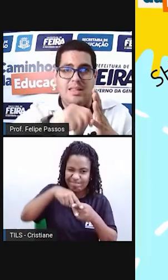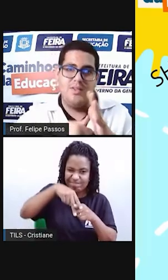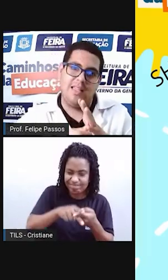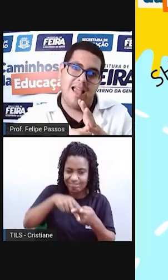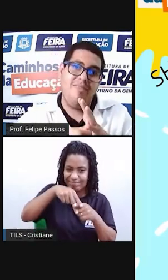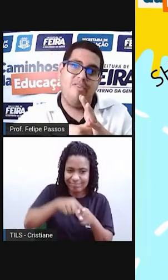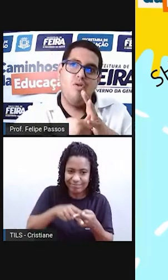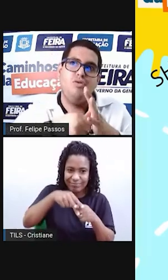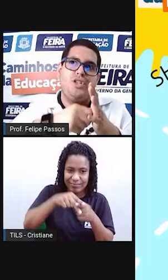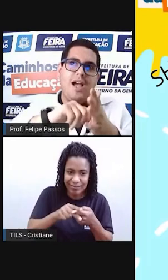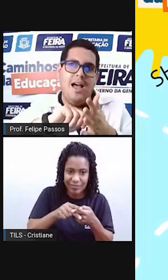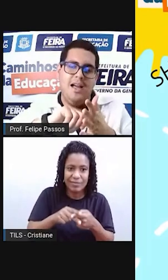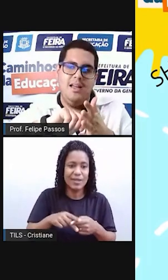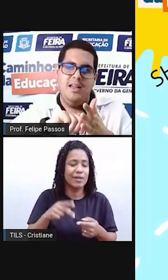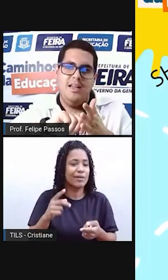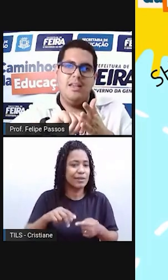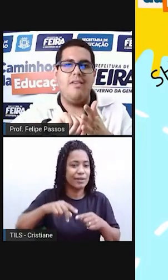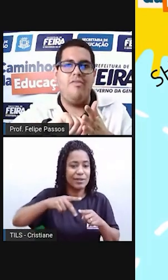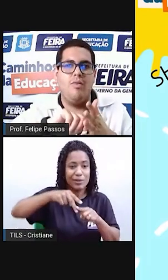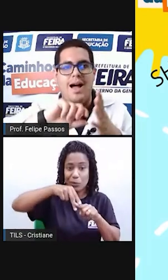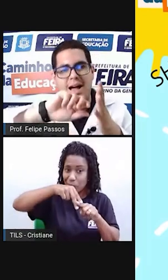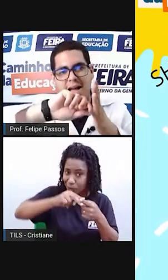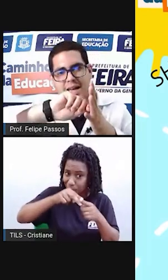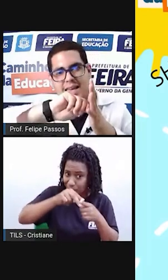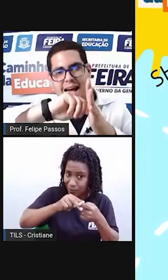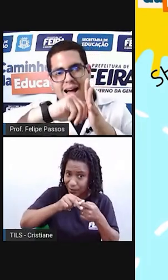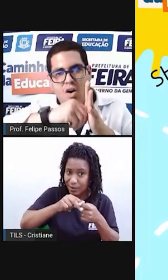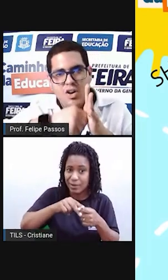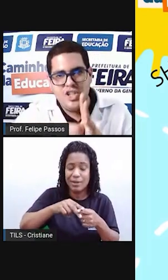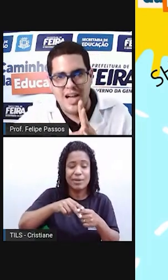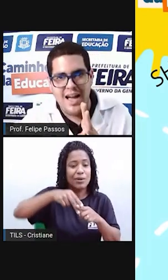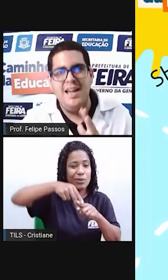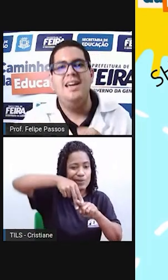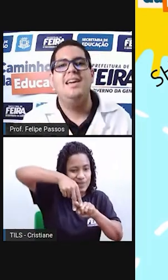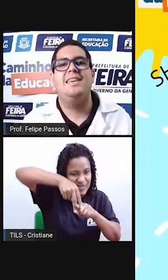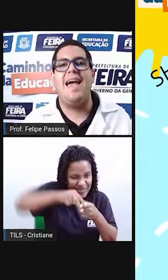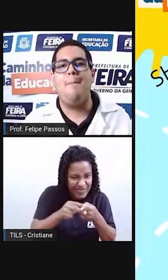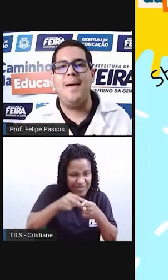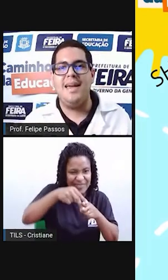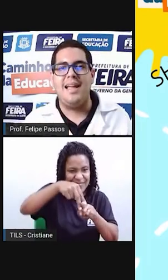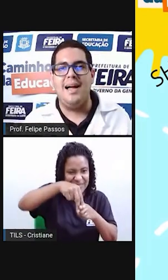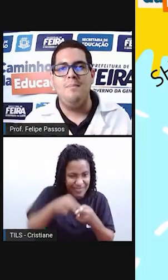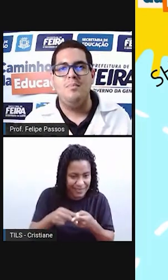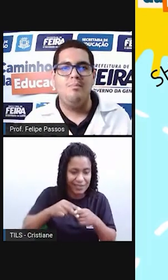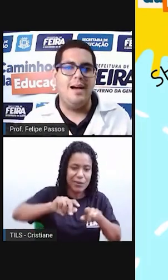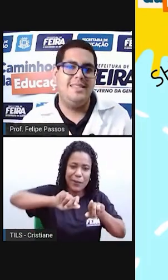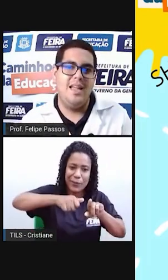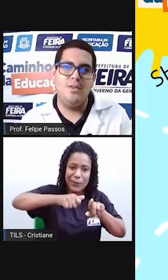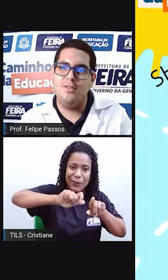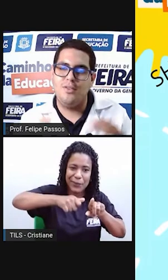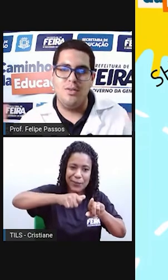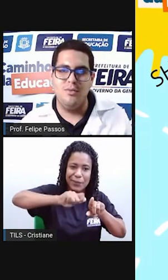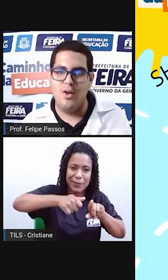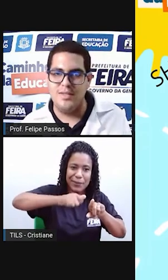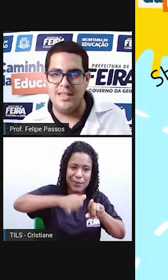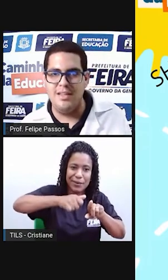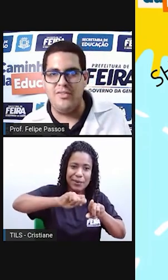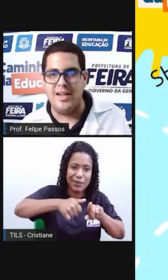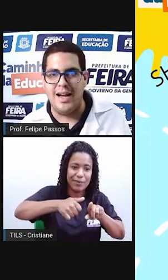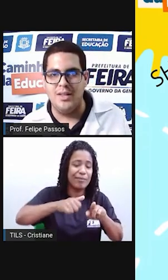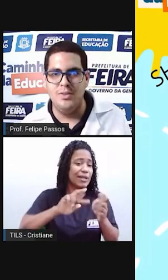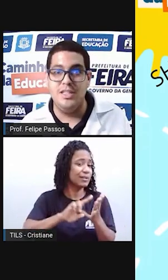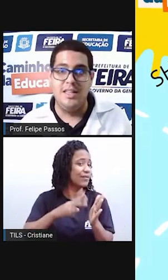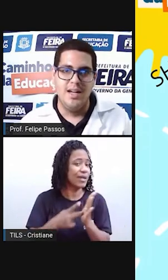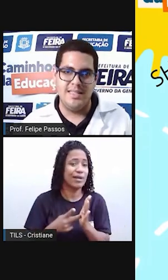né? Então, você tem afrouxar, que é folgar, e arrochar, que é apertar. Mas deu-se todo um novo